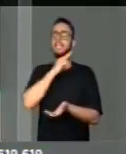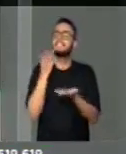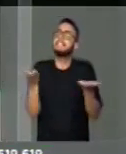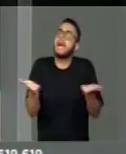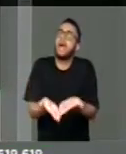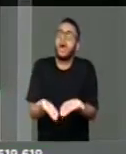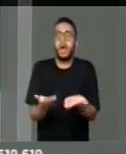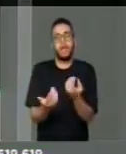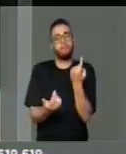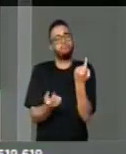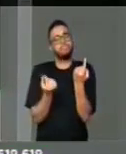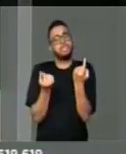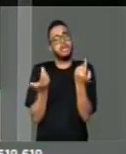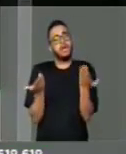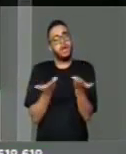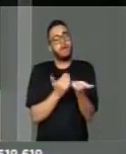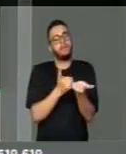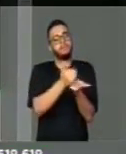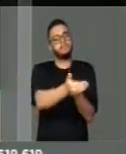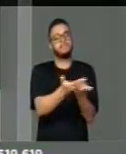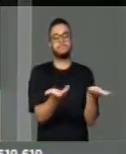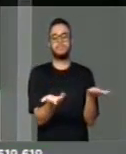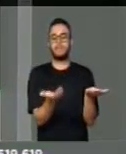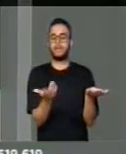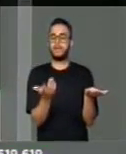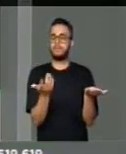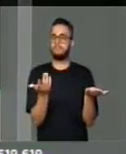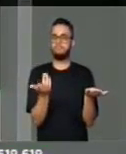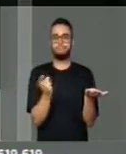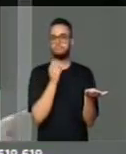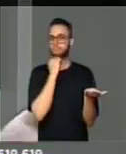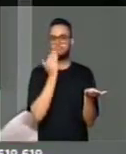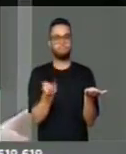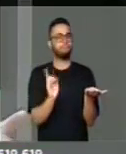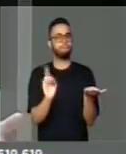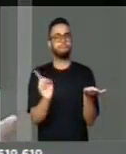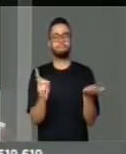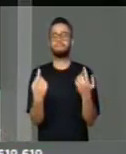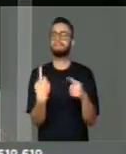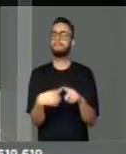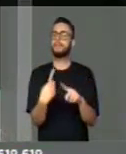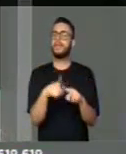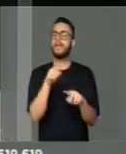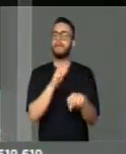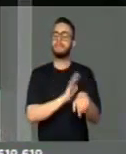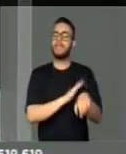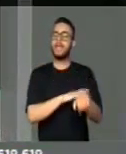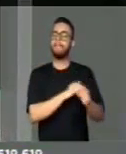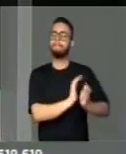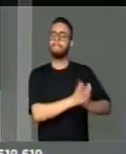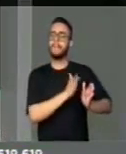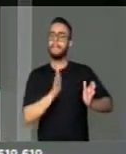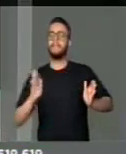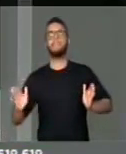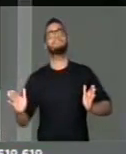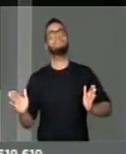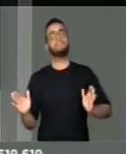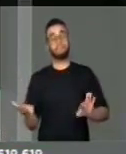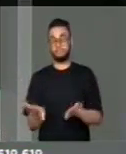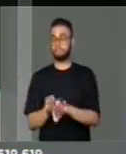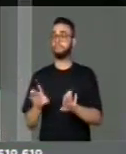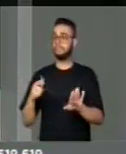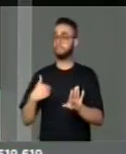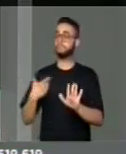recurso que vai ser liberado agora pelo Ministério do Meio Ambiente que irá contemplar. E aqui também eu saúdo